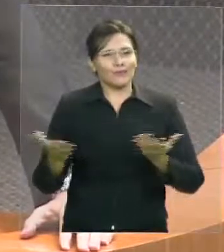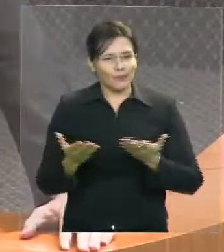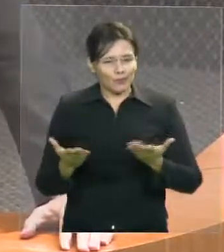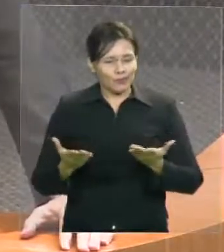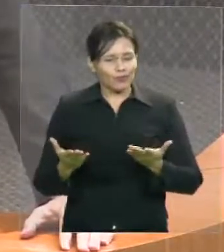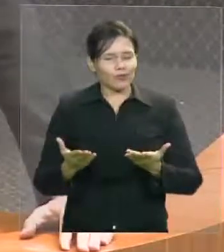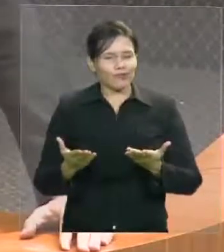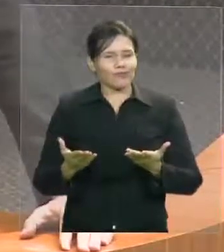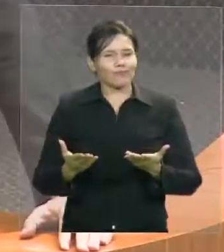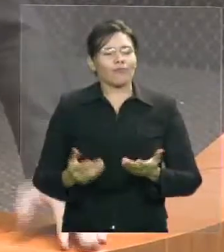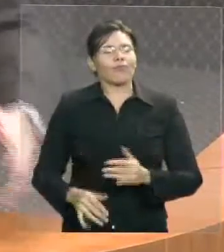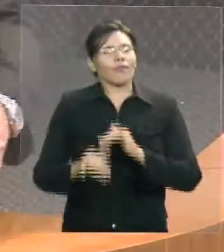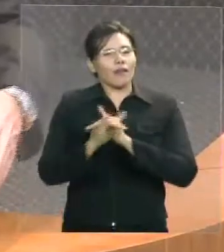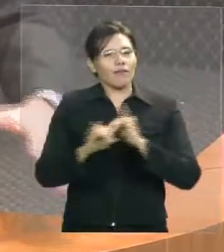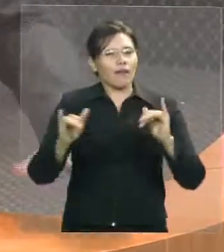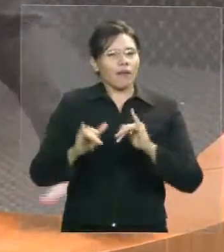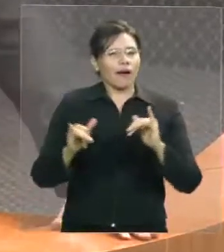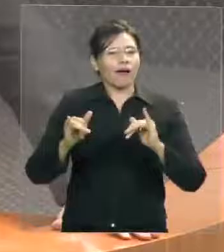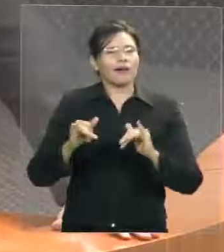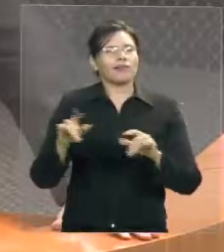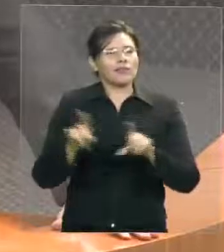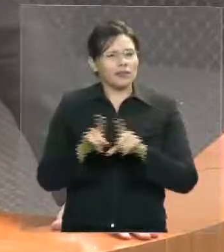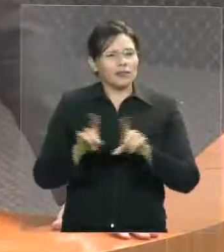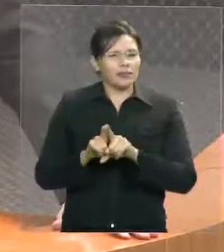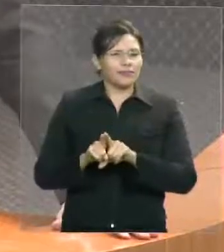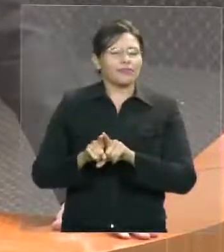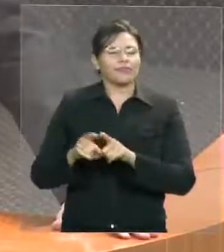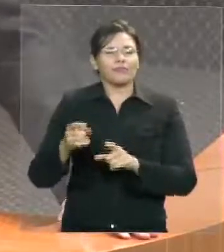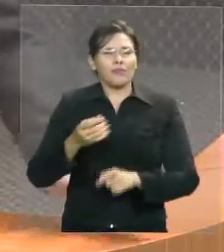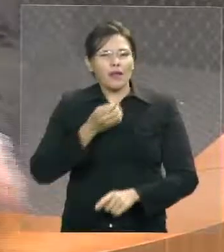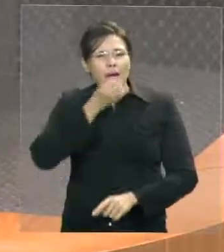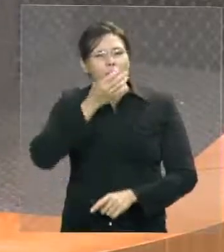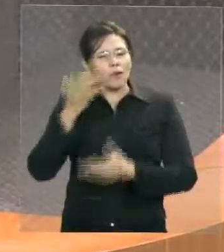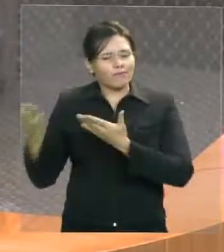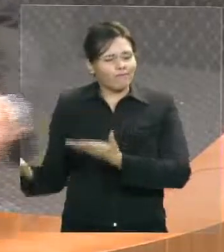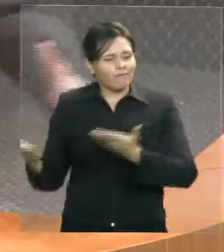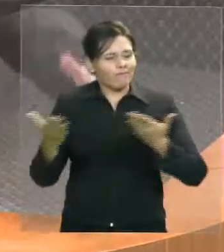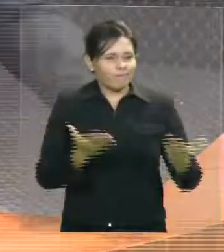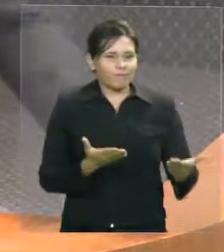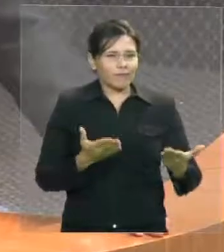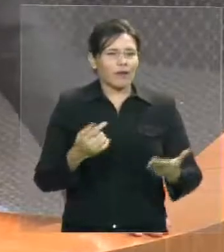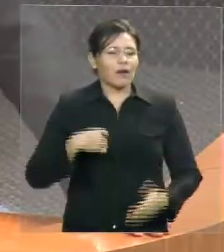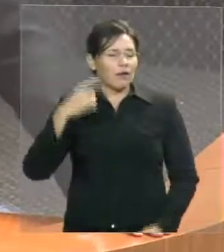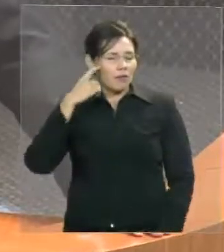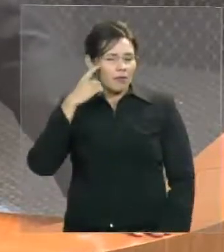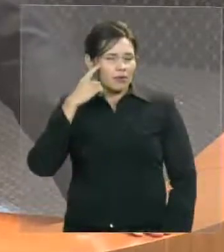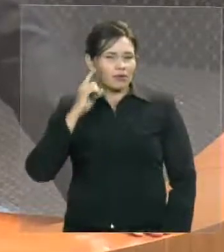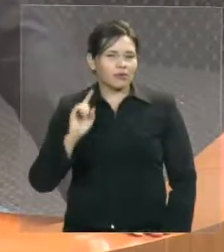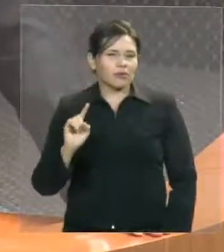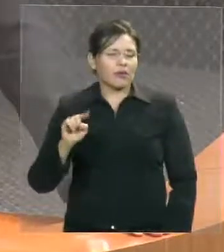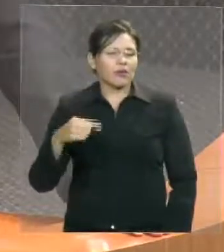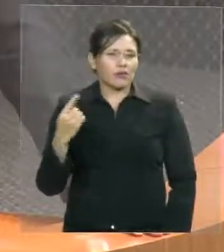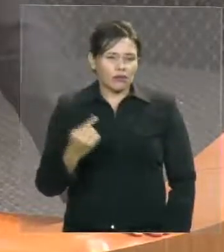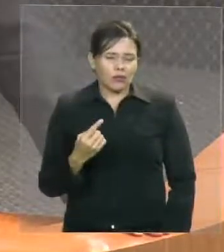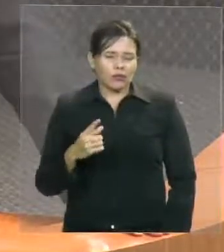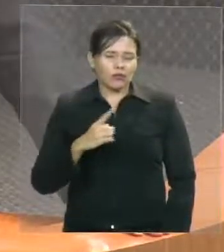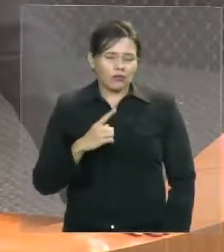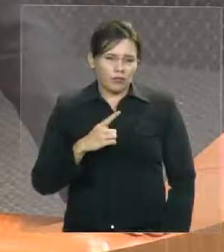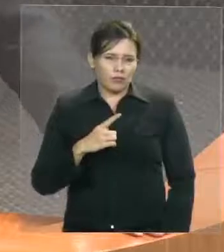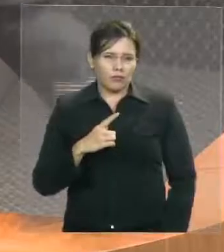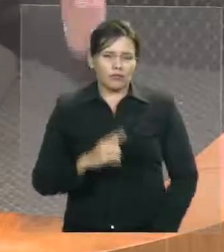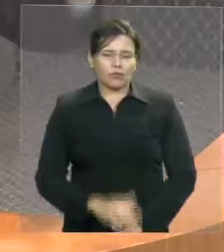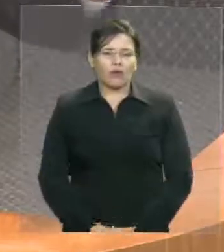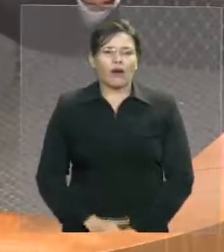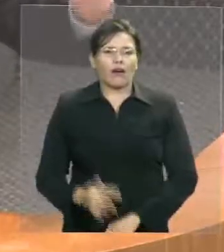volta ao trabalho. Eu acho que esse é o primeiro pronunciamento após o nosso recesso. Então,